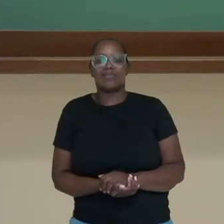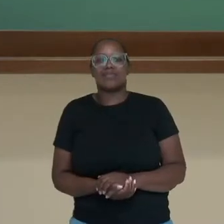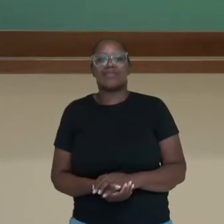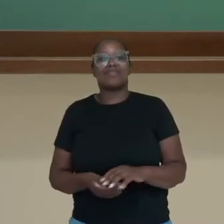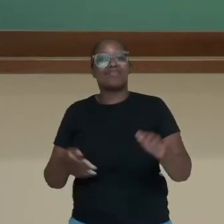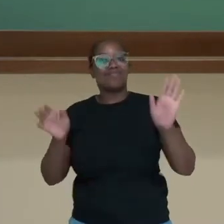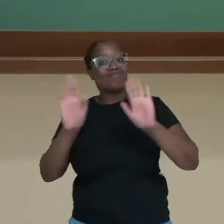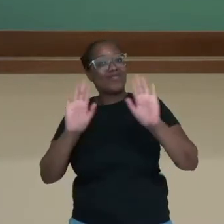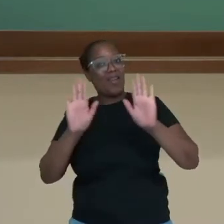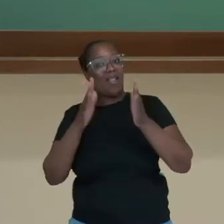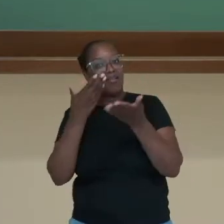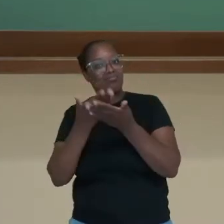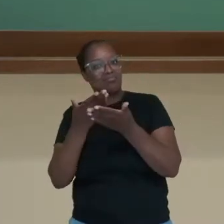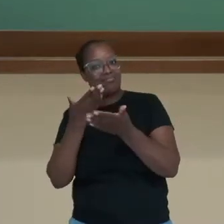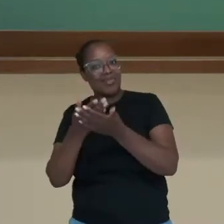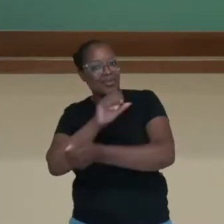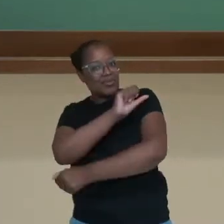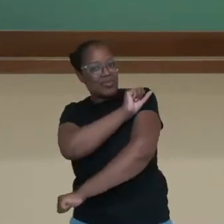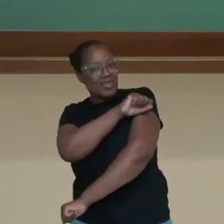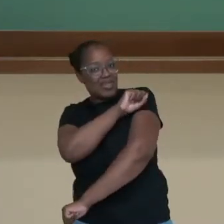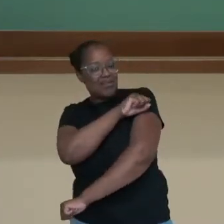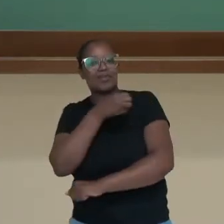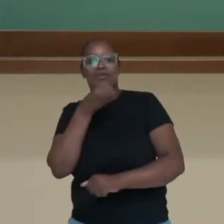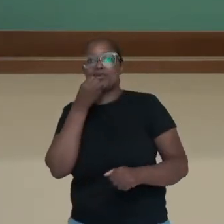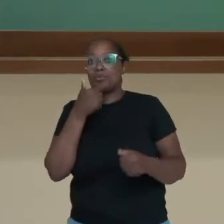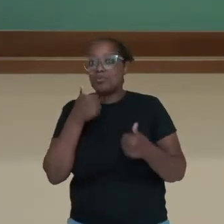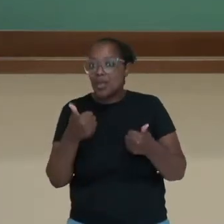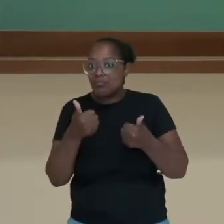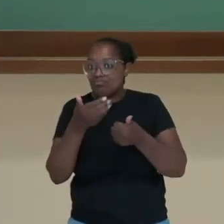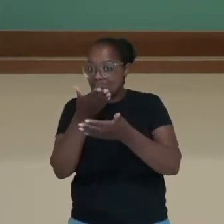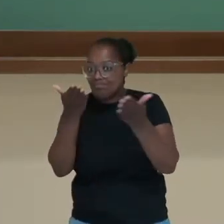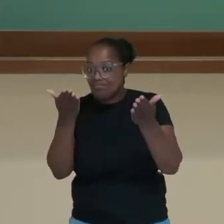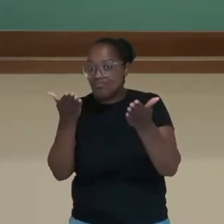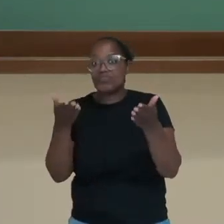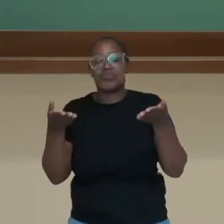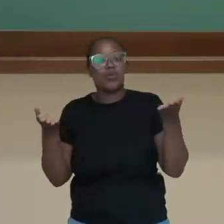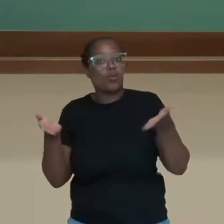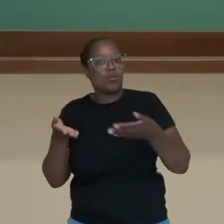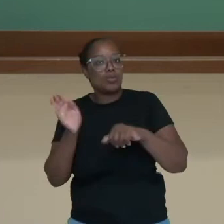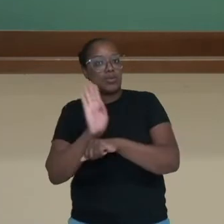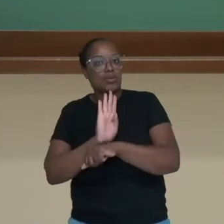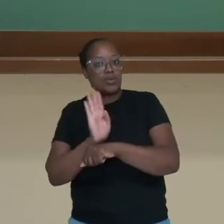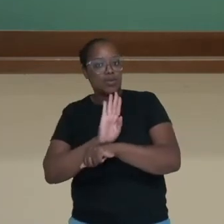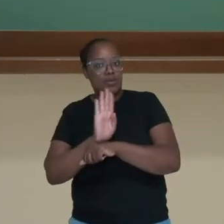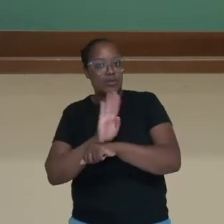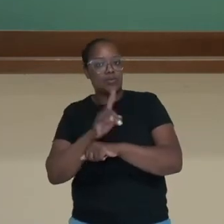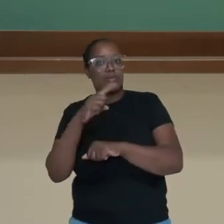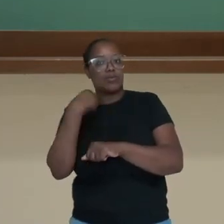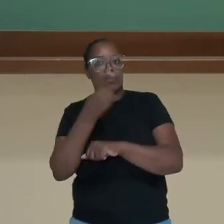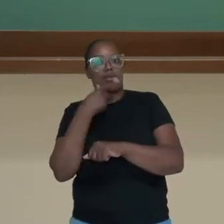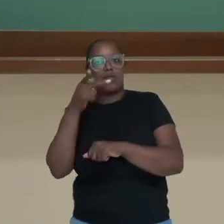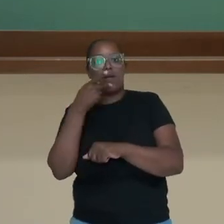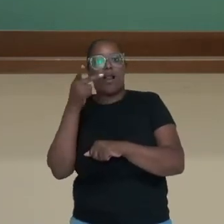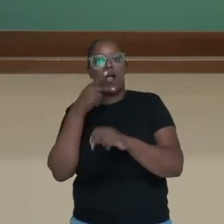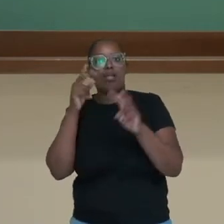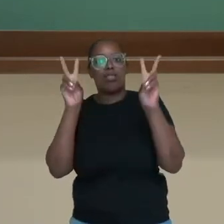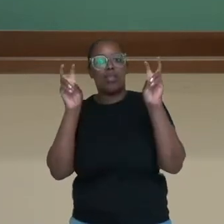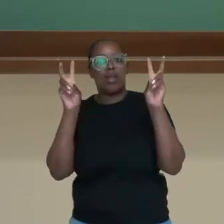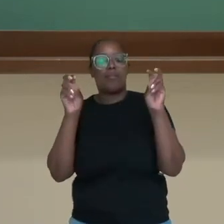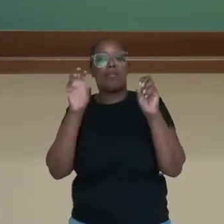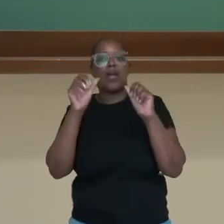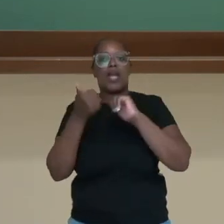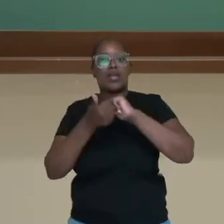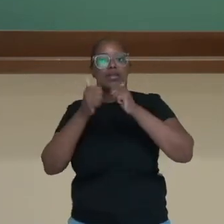Olá estudantes do oitavo ano, tudo bem com vocês? Neste vídeo nós vamos falar sobre esporte de rede peteca. Eu sou a